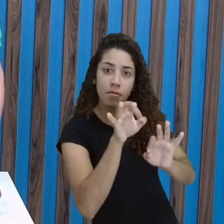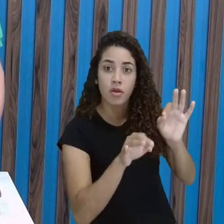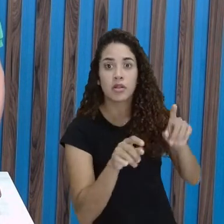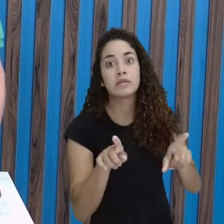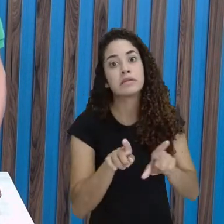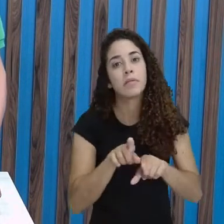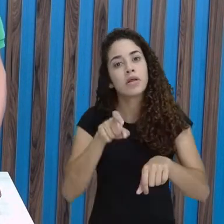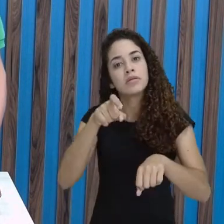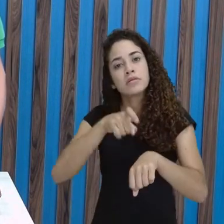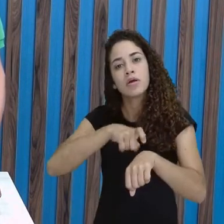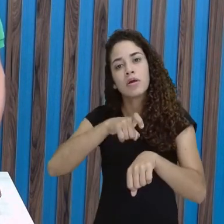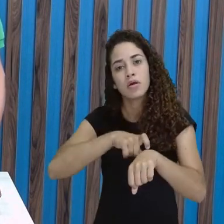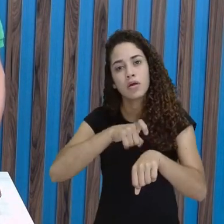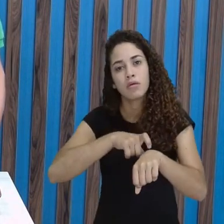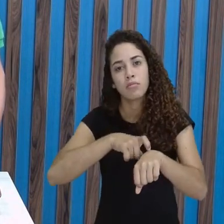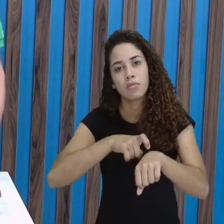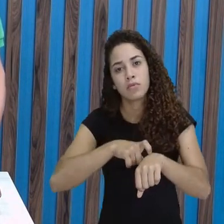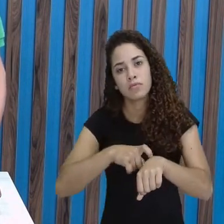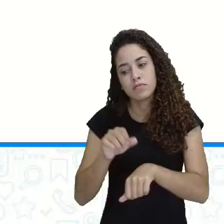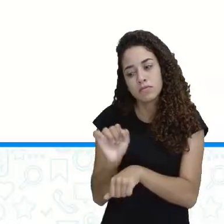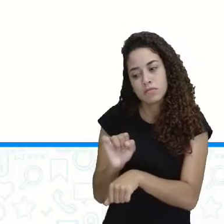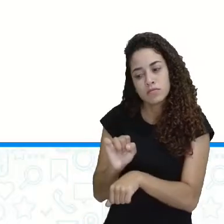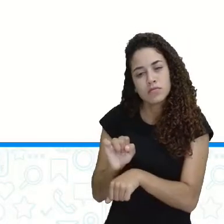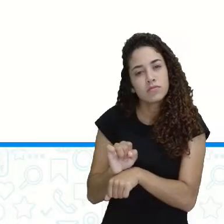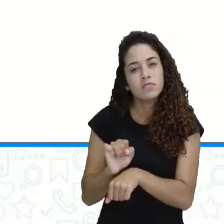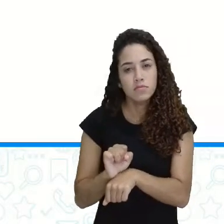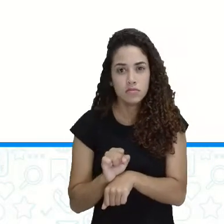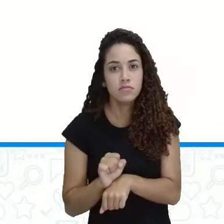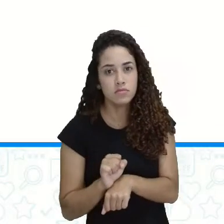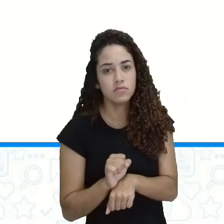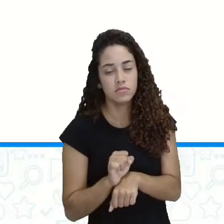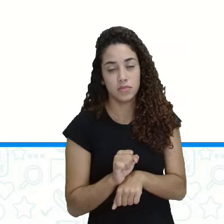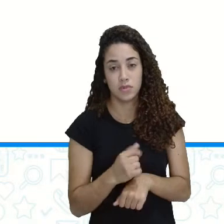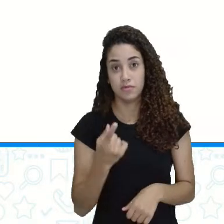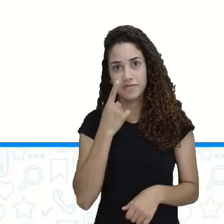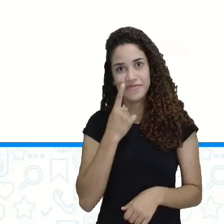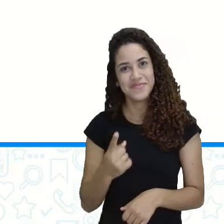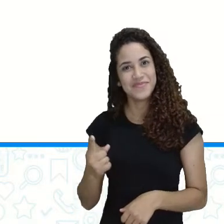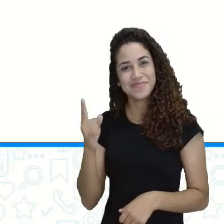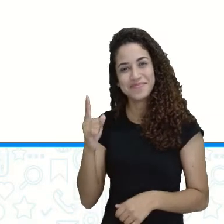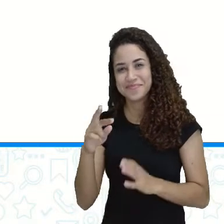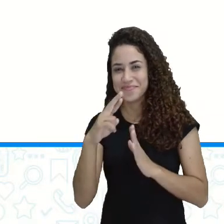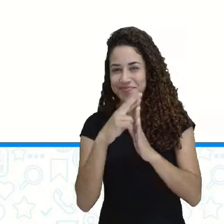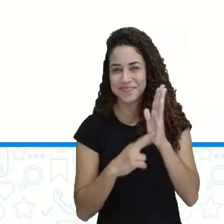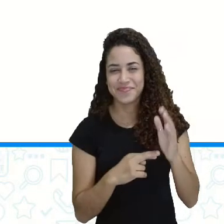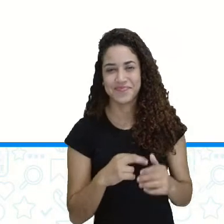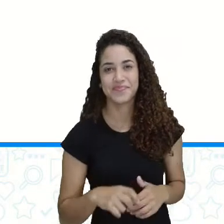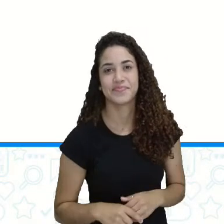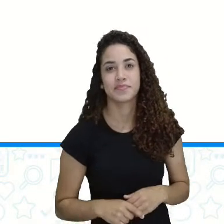tempo de duração. Não é assim? Então, olha aqui a receita do brigadeiro.